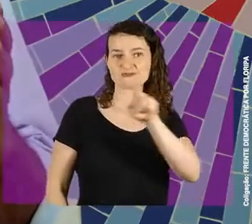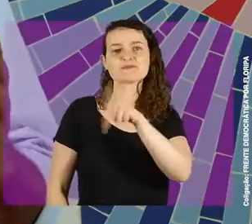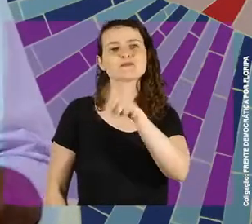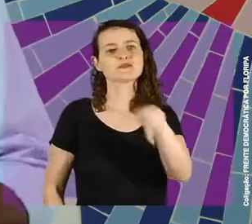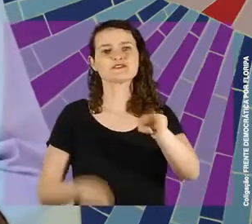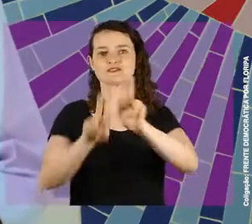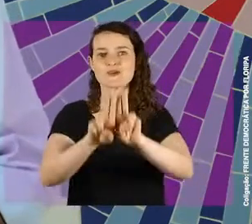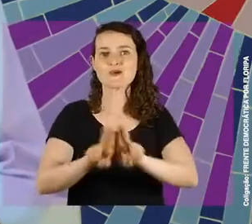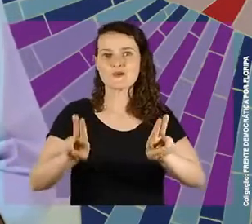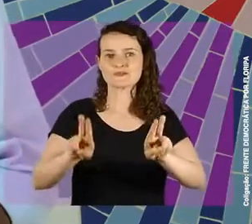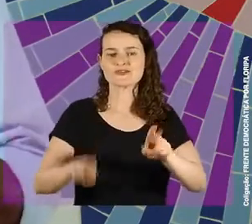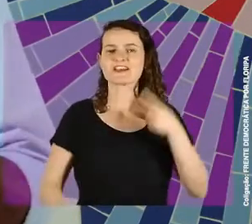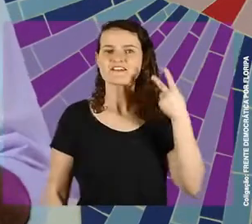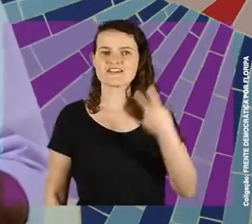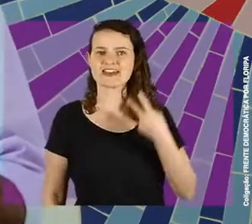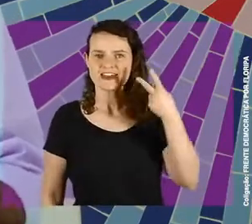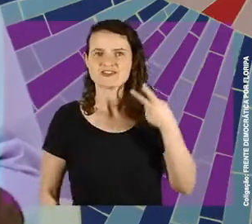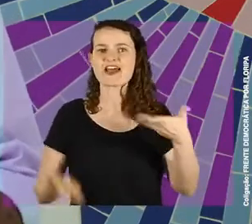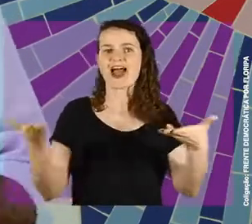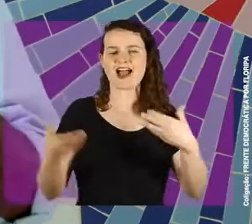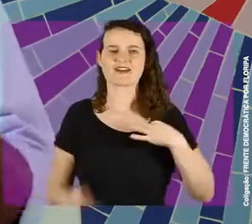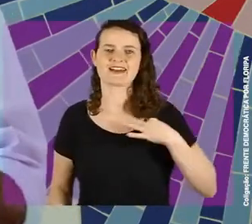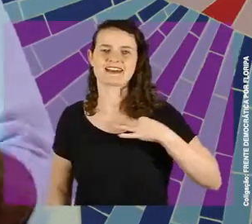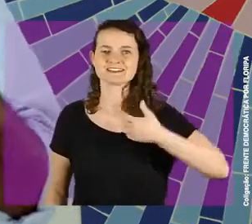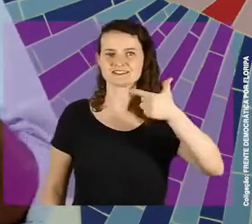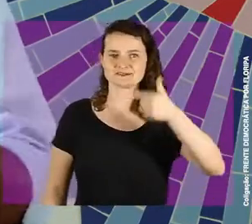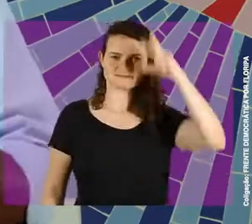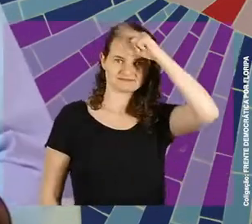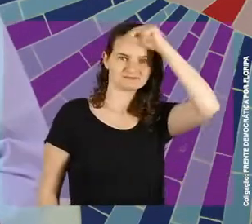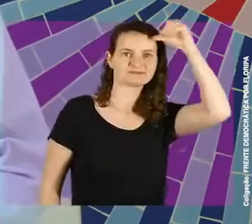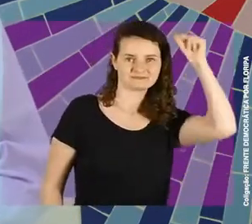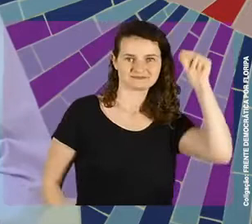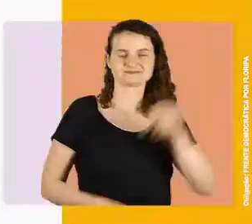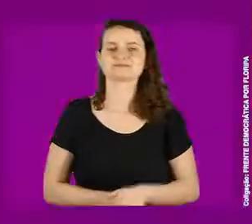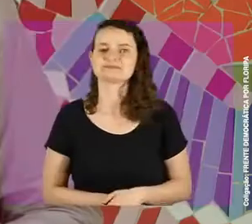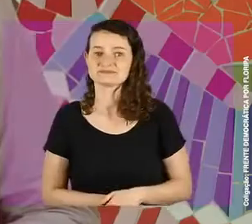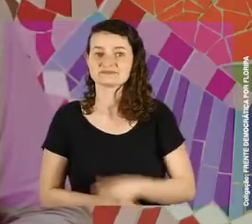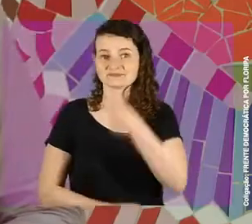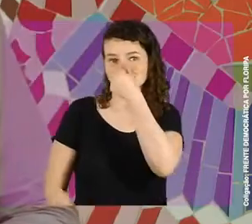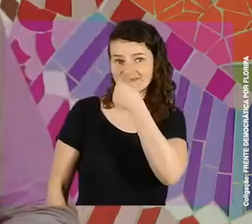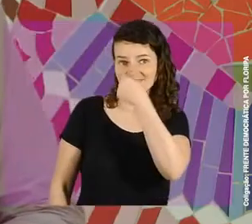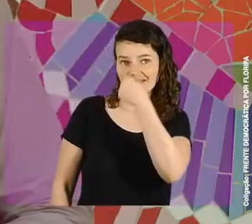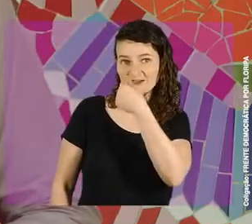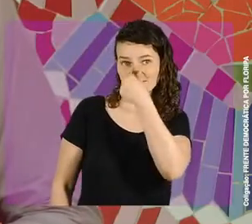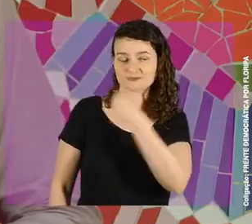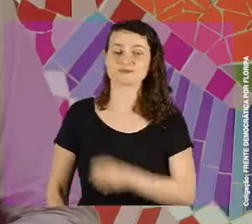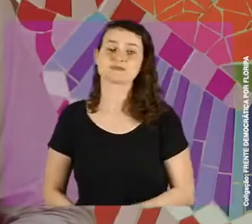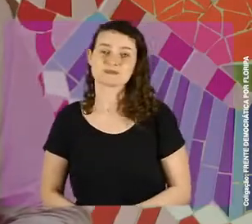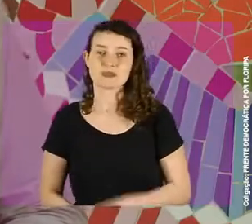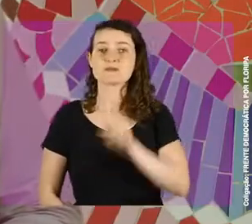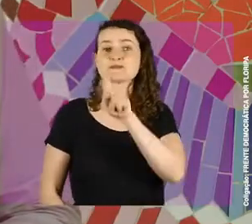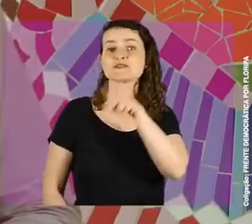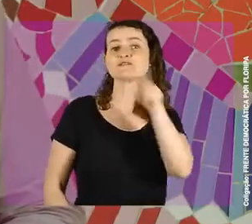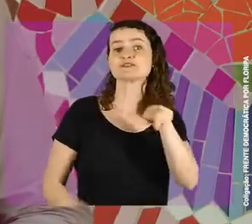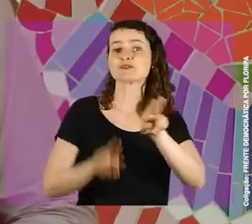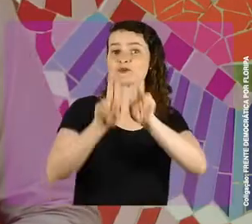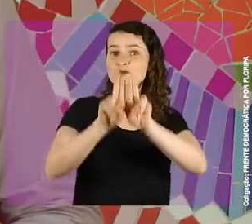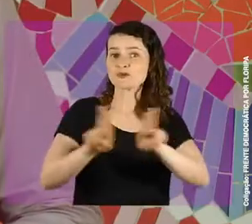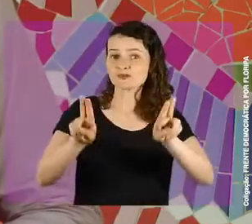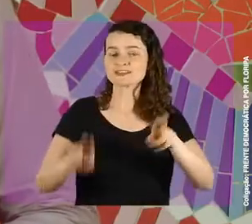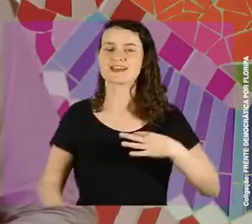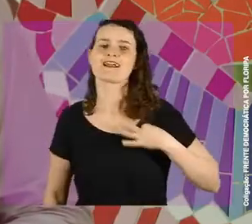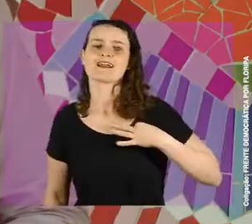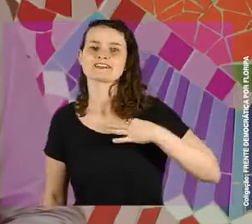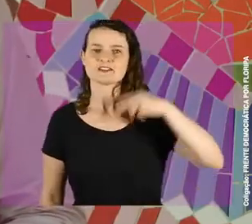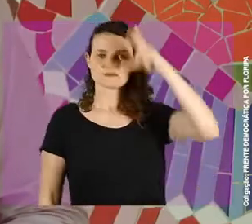professor da Universidade Federal, vereador e candidato a vice-prefeito. Sou Elson Pereira, professor da UFSC,